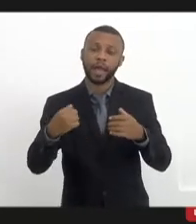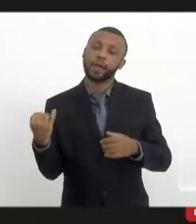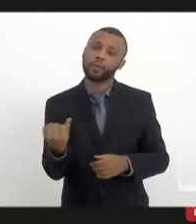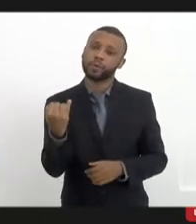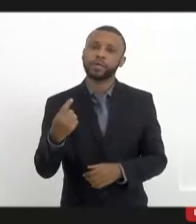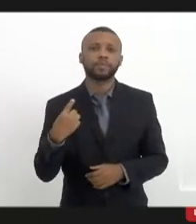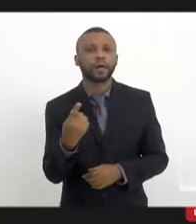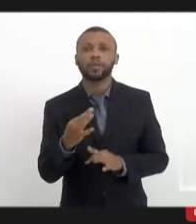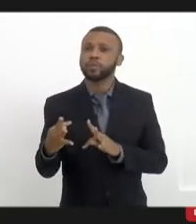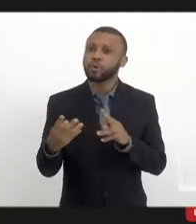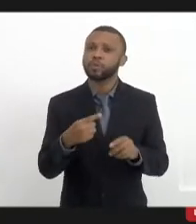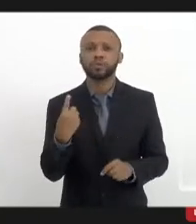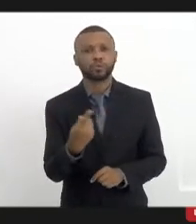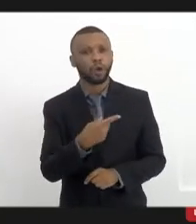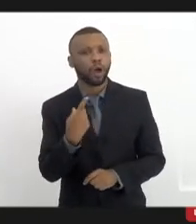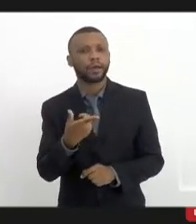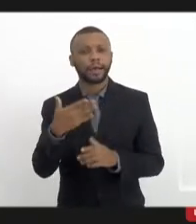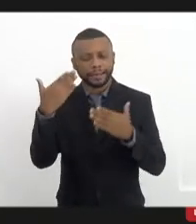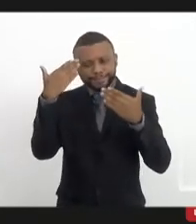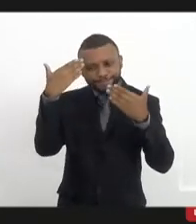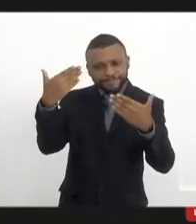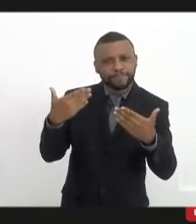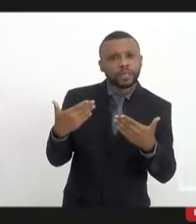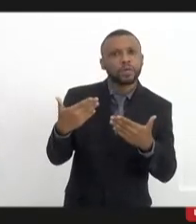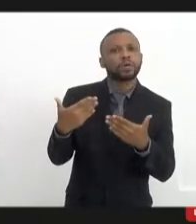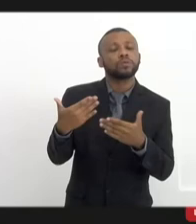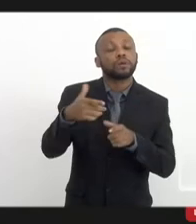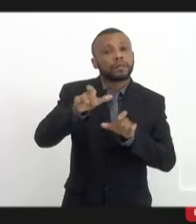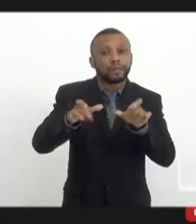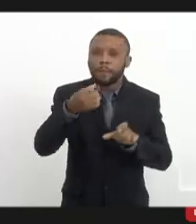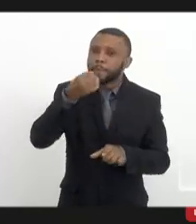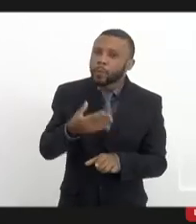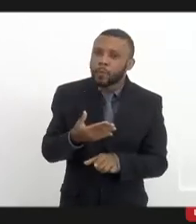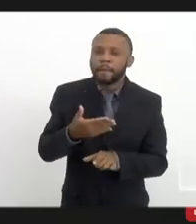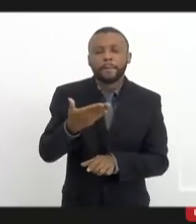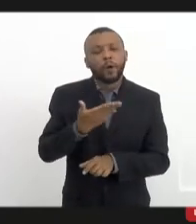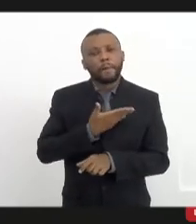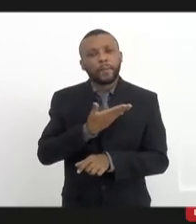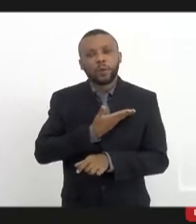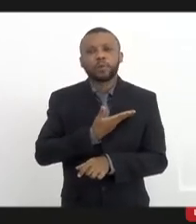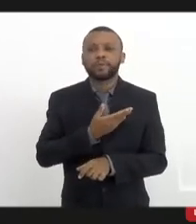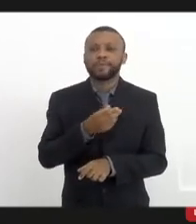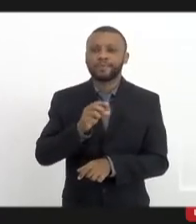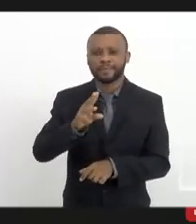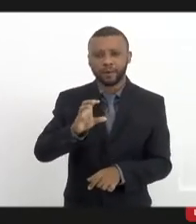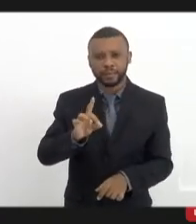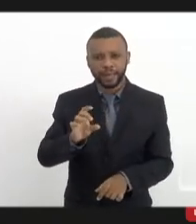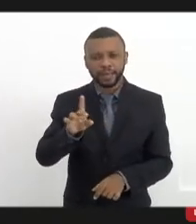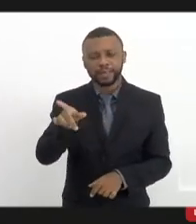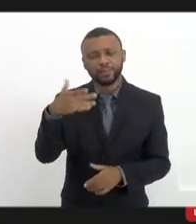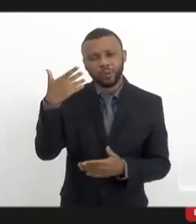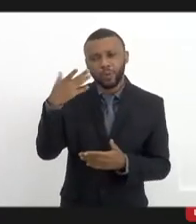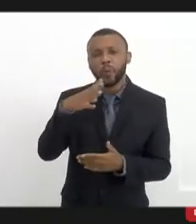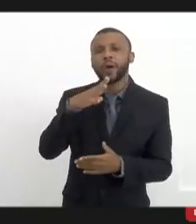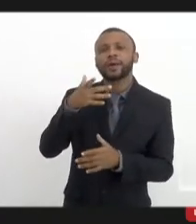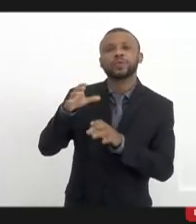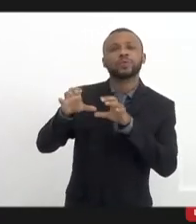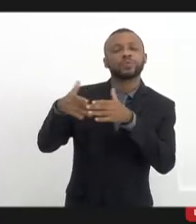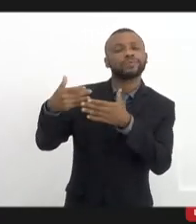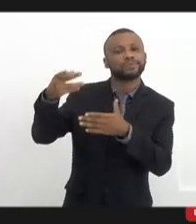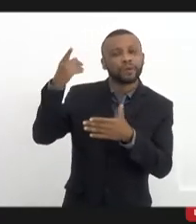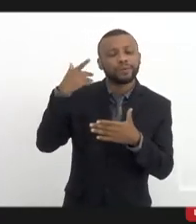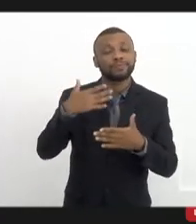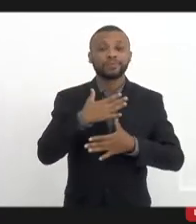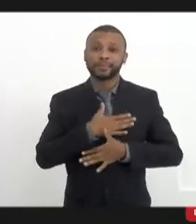nós, agradeço a tanta gente boa, meu querido Valdeque Carneiro, que eu conheço através do grupo Favelação, satisfação imensa para todos, a